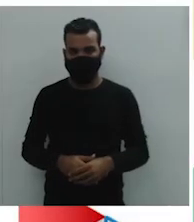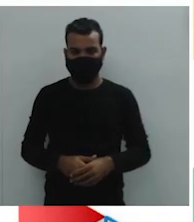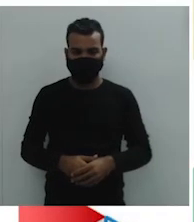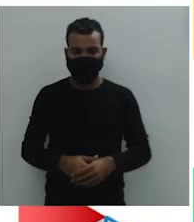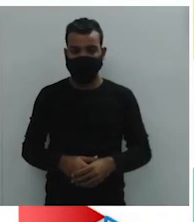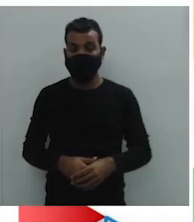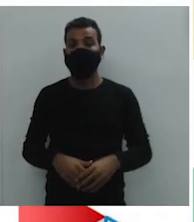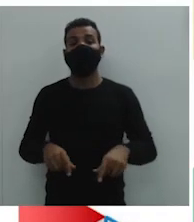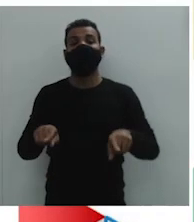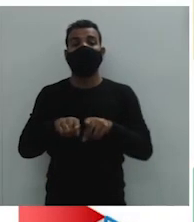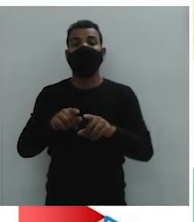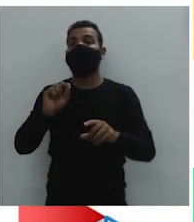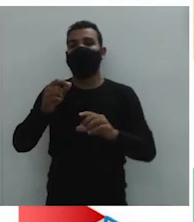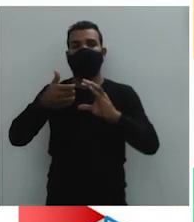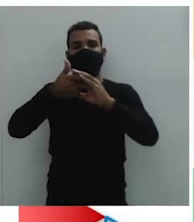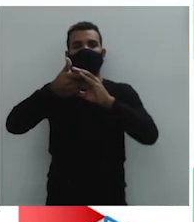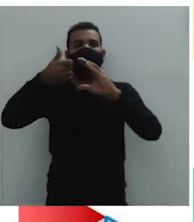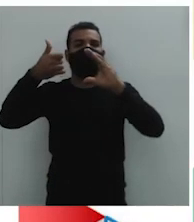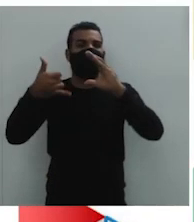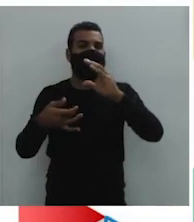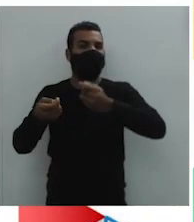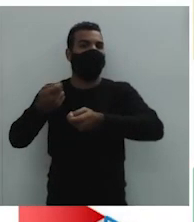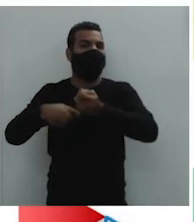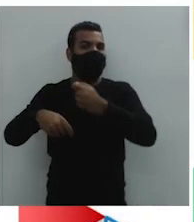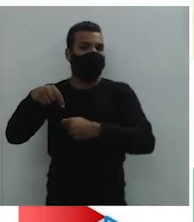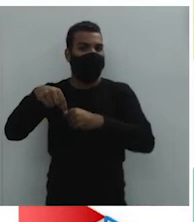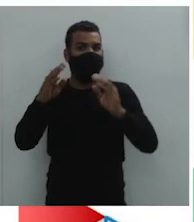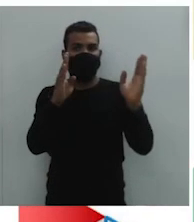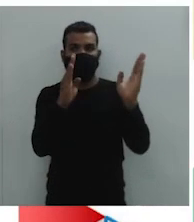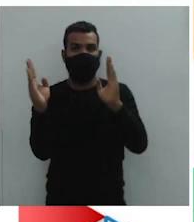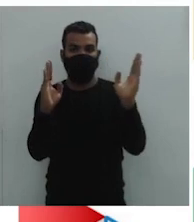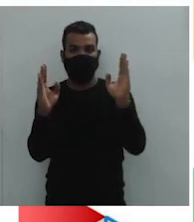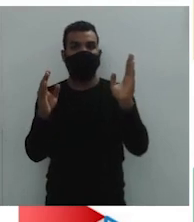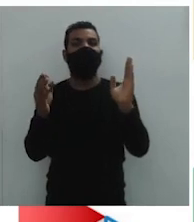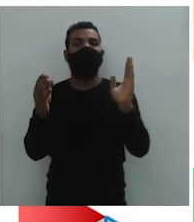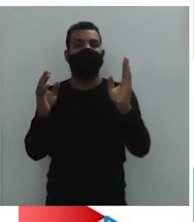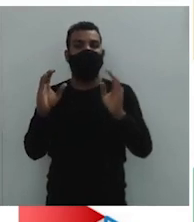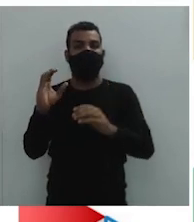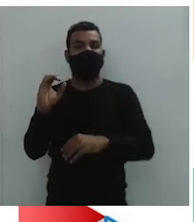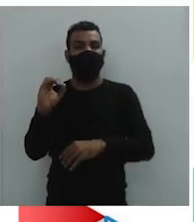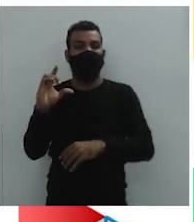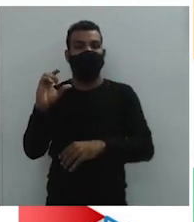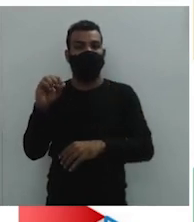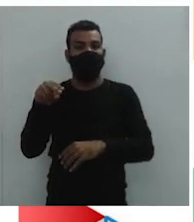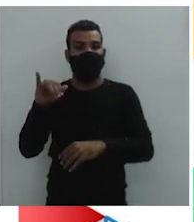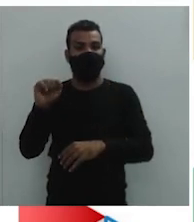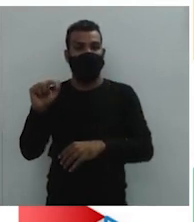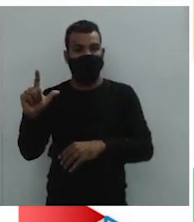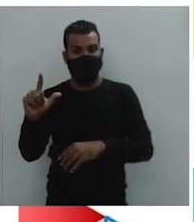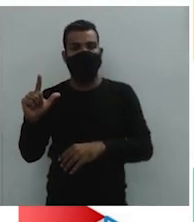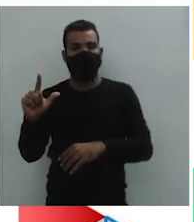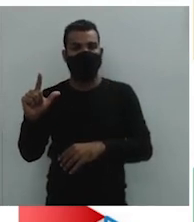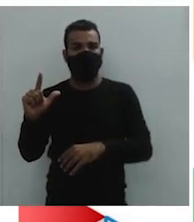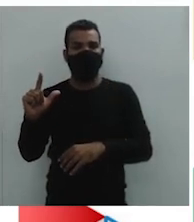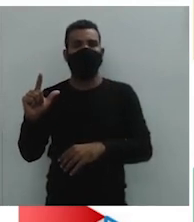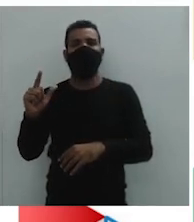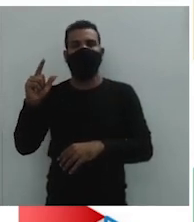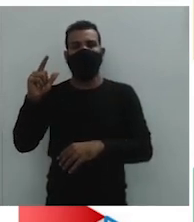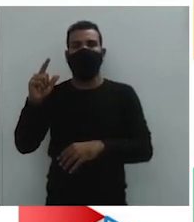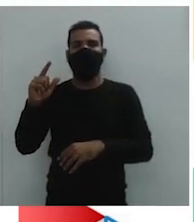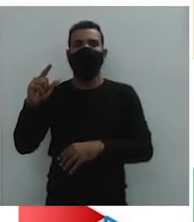teremos as características da economia no período colonial, certo? Aí entra a questão da